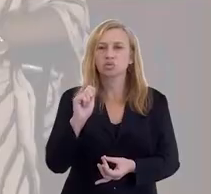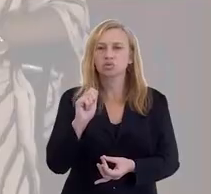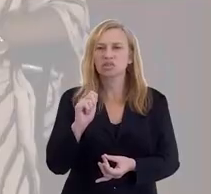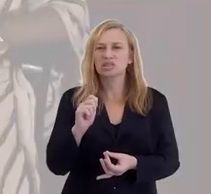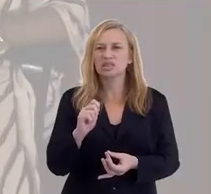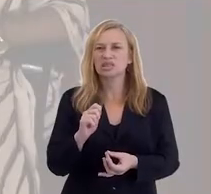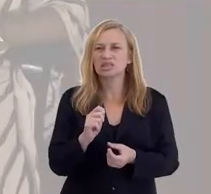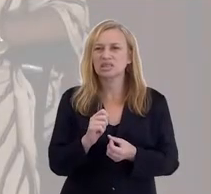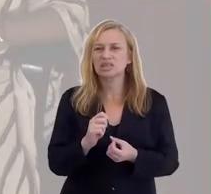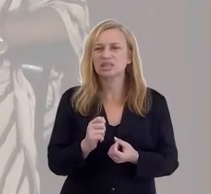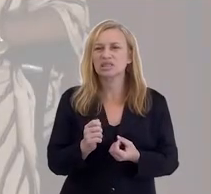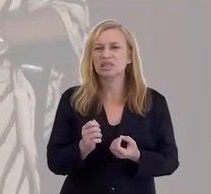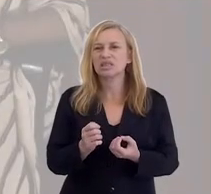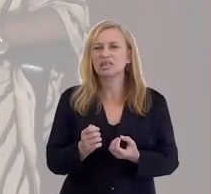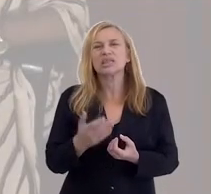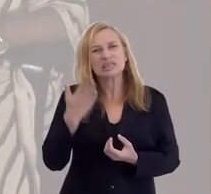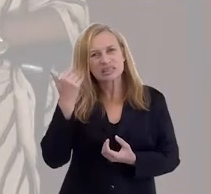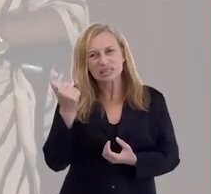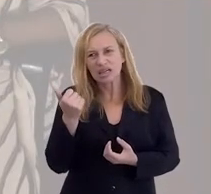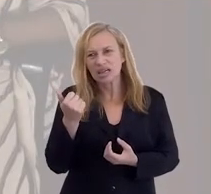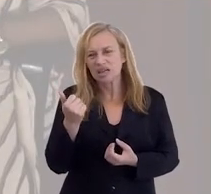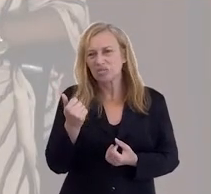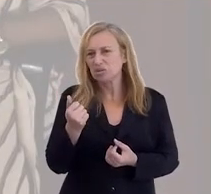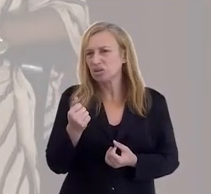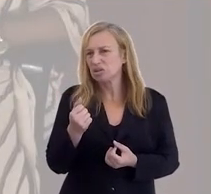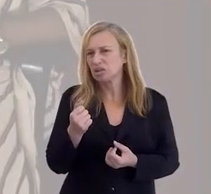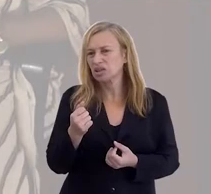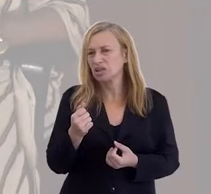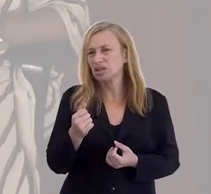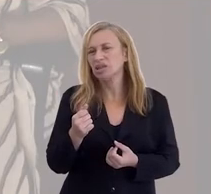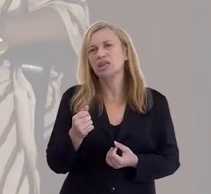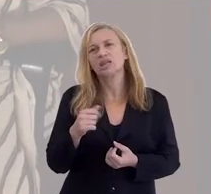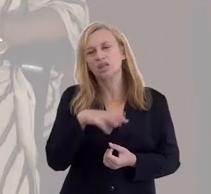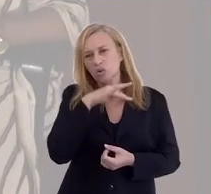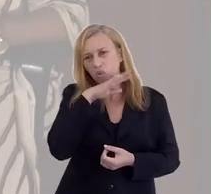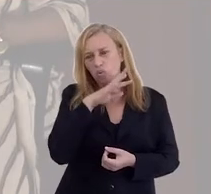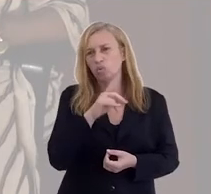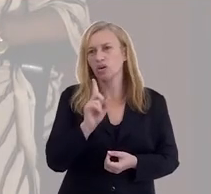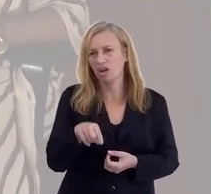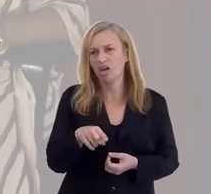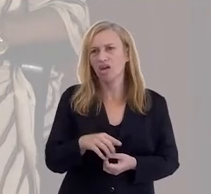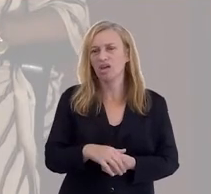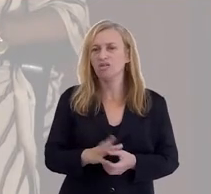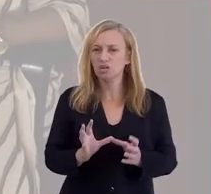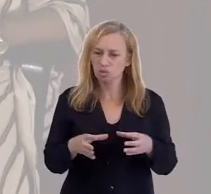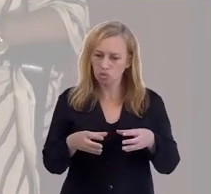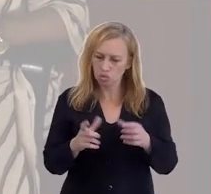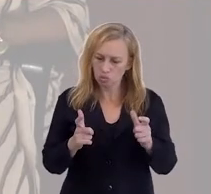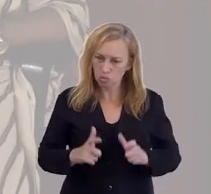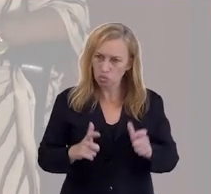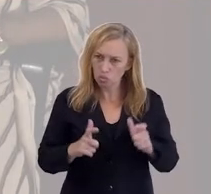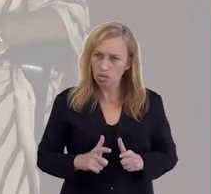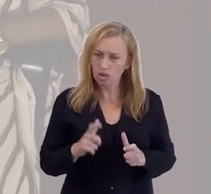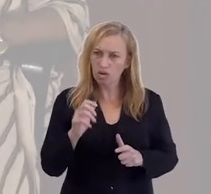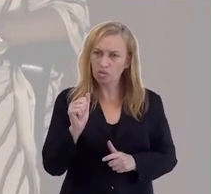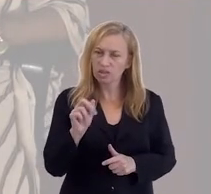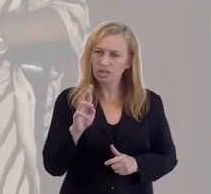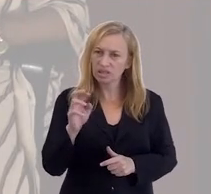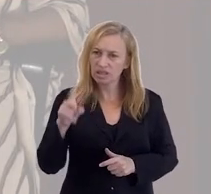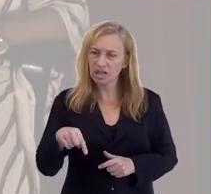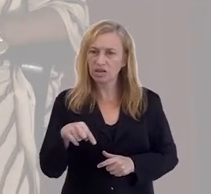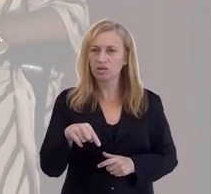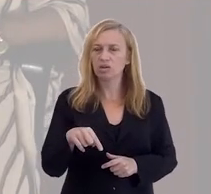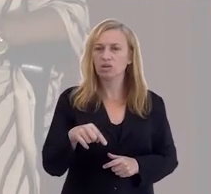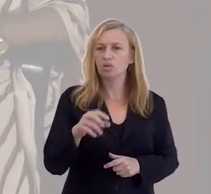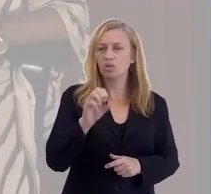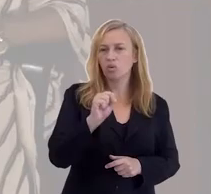Os espíritos que têm remorsos, os espíritos que sabem que não fizeram a coisa boa. Então eles ficam nessas regiões, como o André Luiz ficou oito